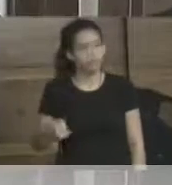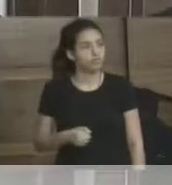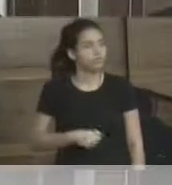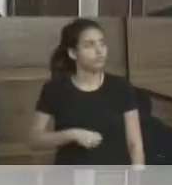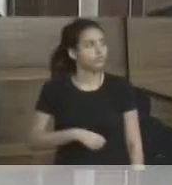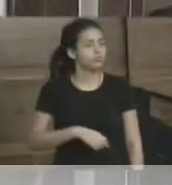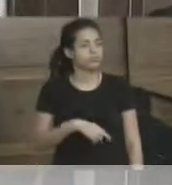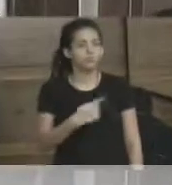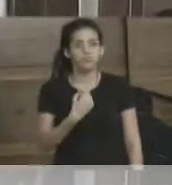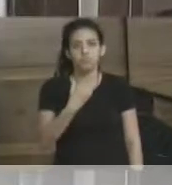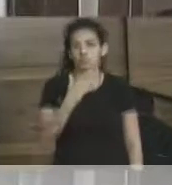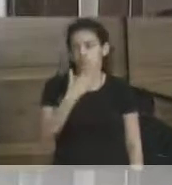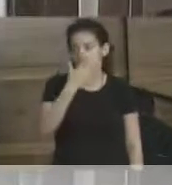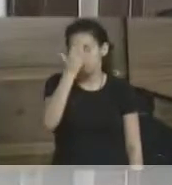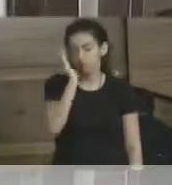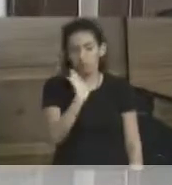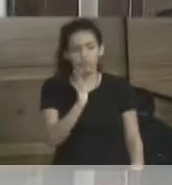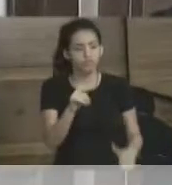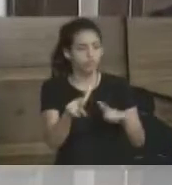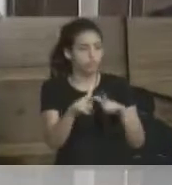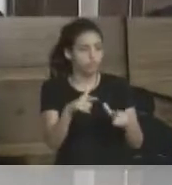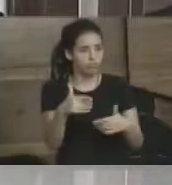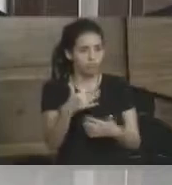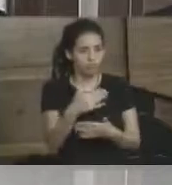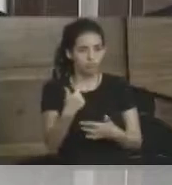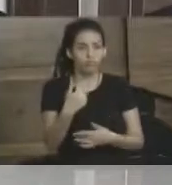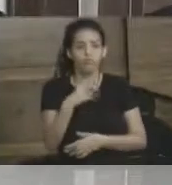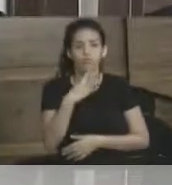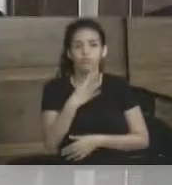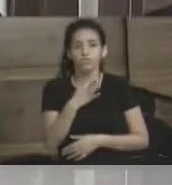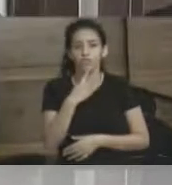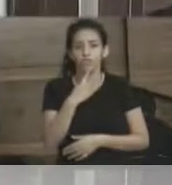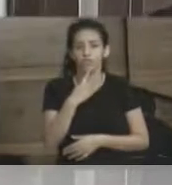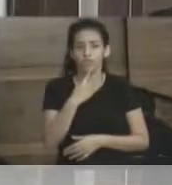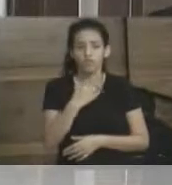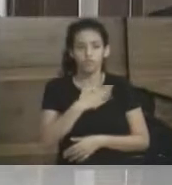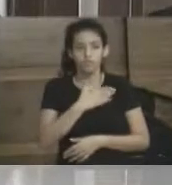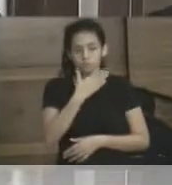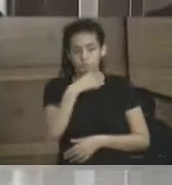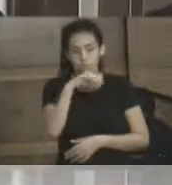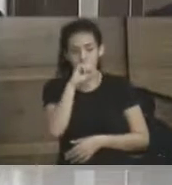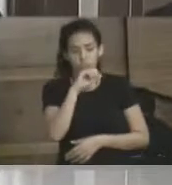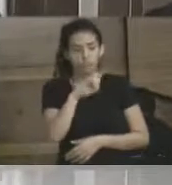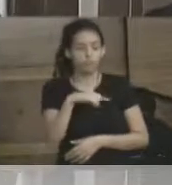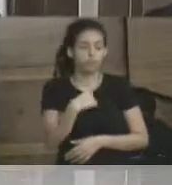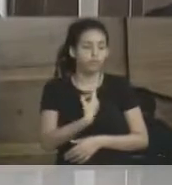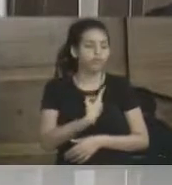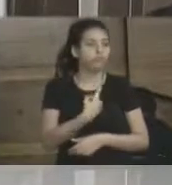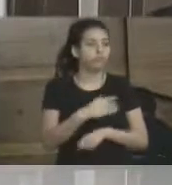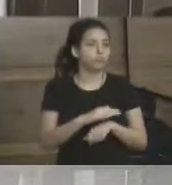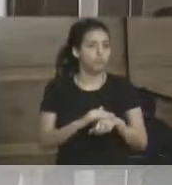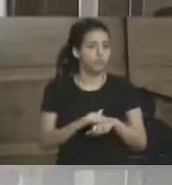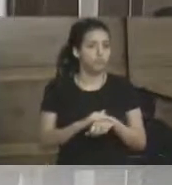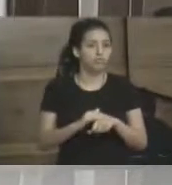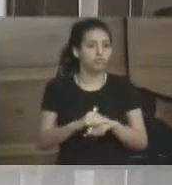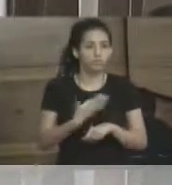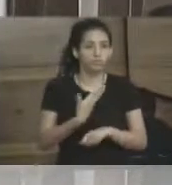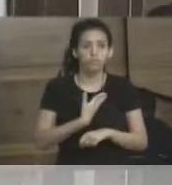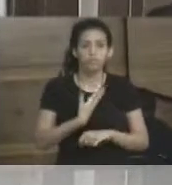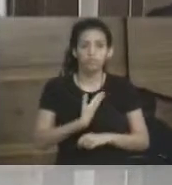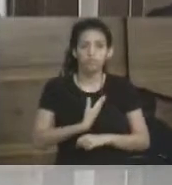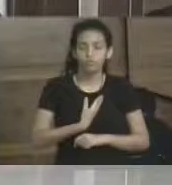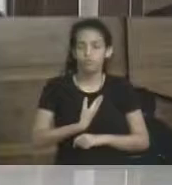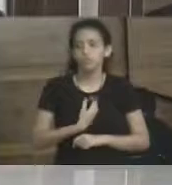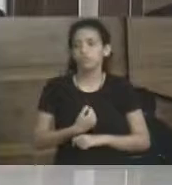um cara que já prestou um serviço bacana para a nossa cidade, e me conheceu através do meu pai lá atrás, e aí a gente veio adivindo, a gente veio criando essa amizade,